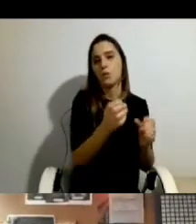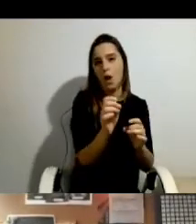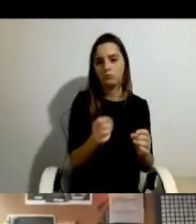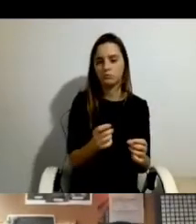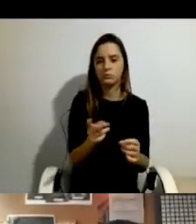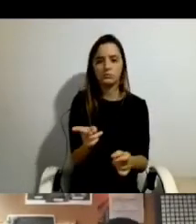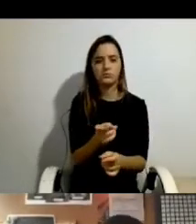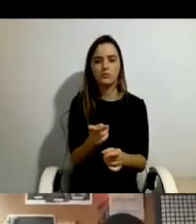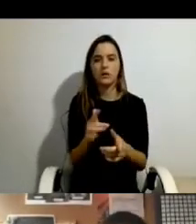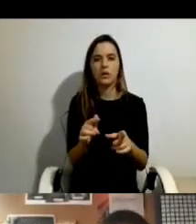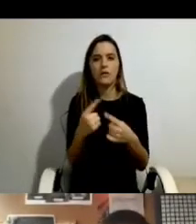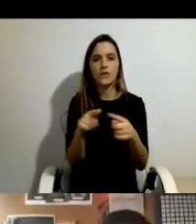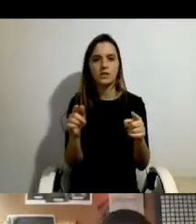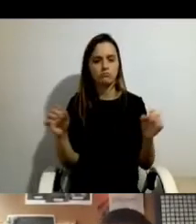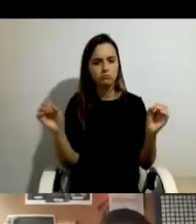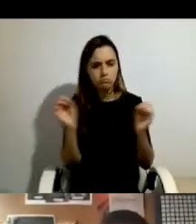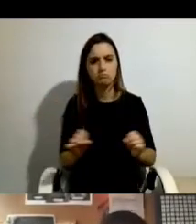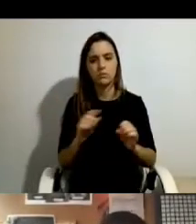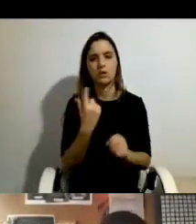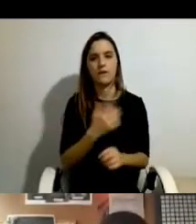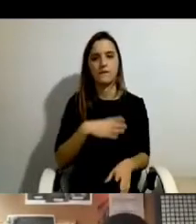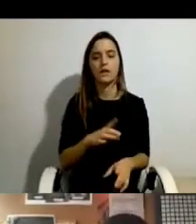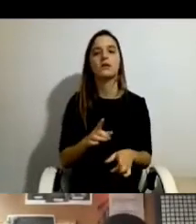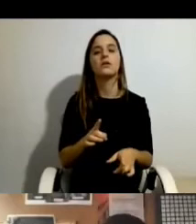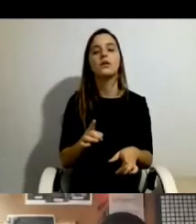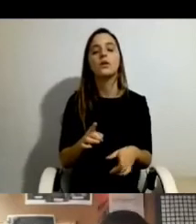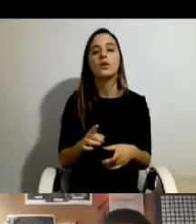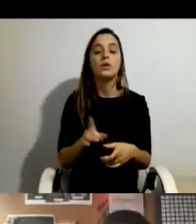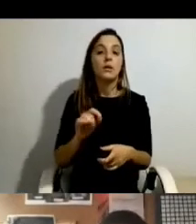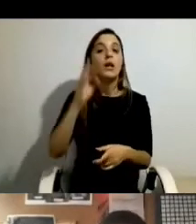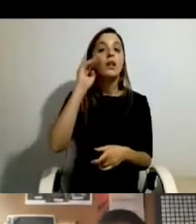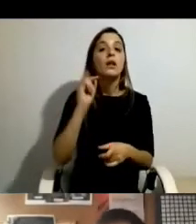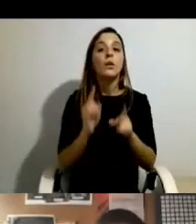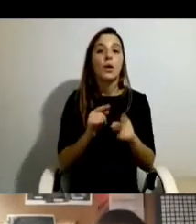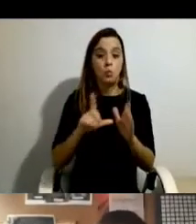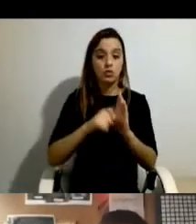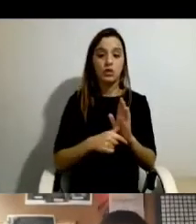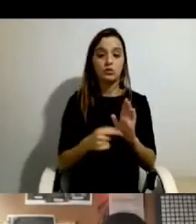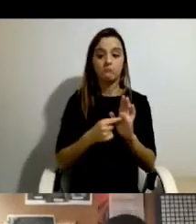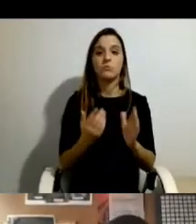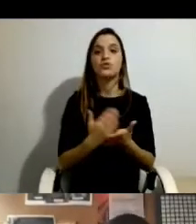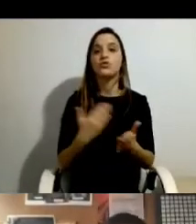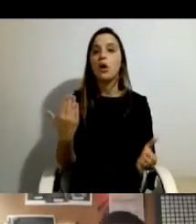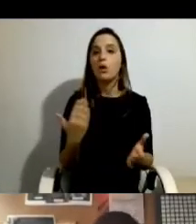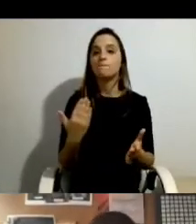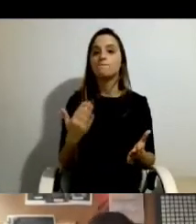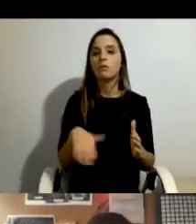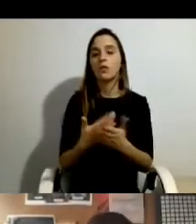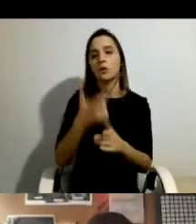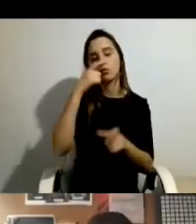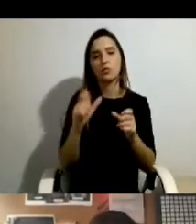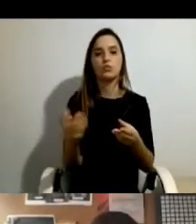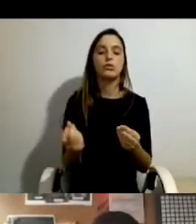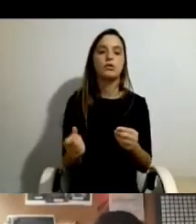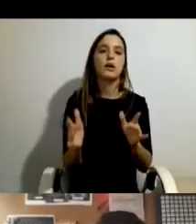muito curioso também esta ideia de que só com este projeto é que muitas pessoas puderam contatar com